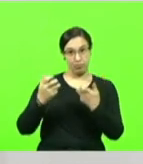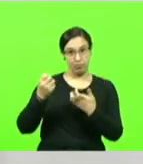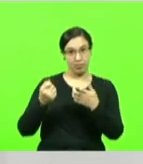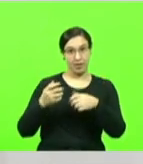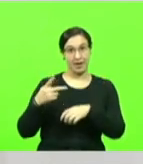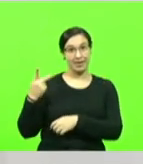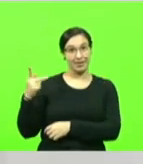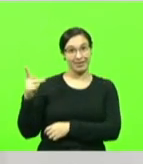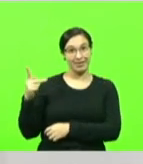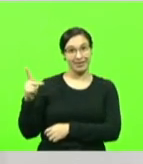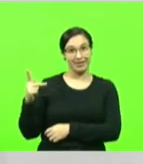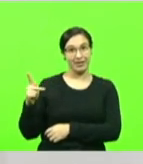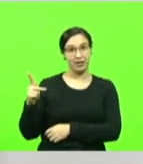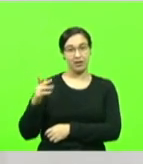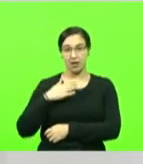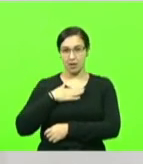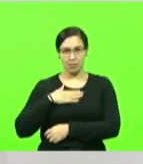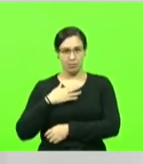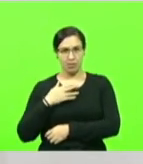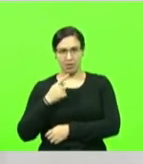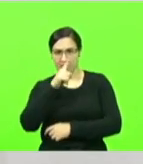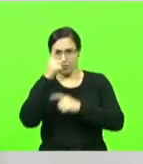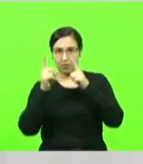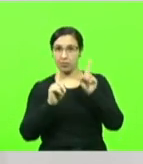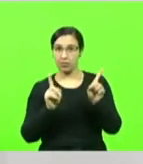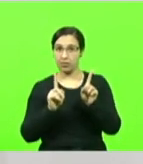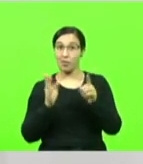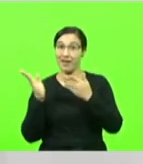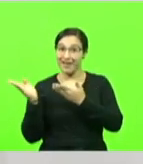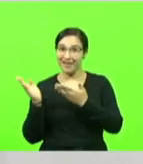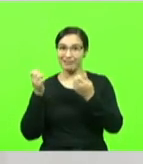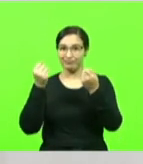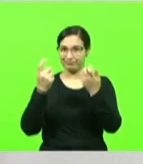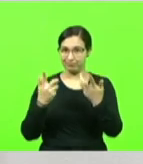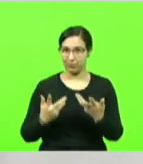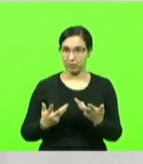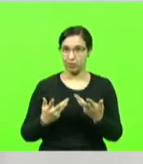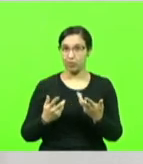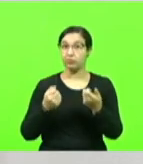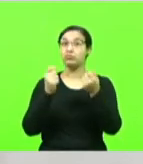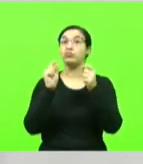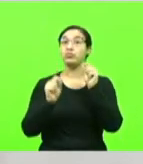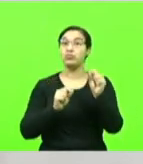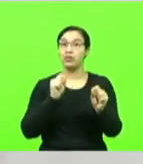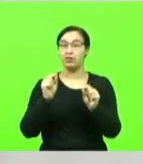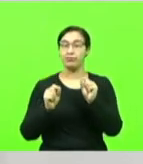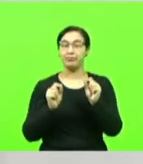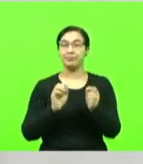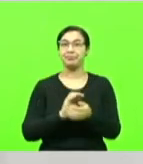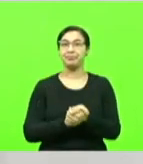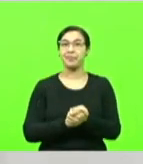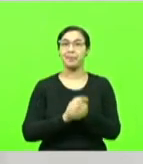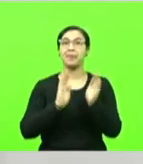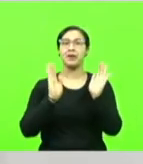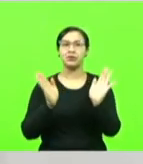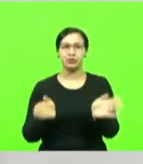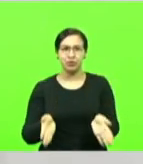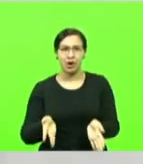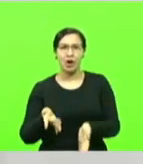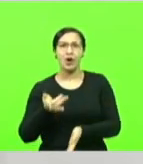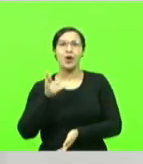nem pela da imprensa, mas pela boca dele, disse que já conseguiu